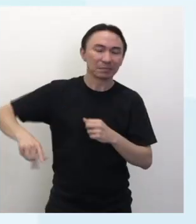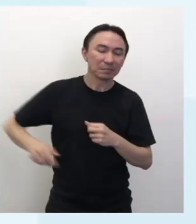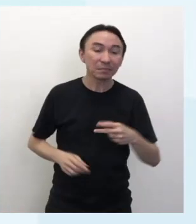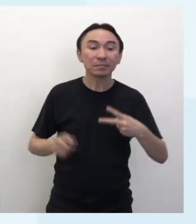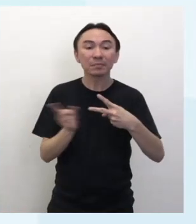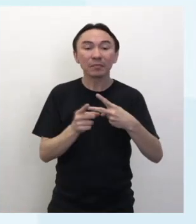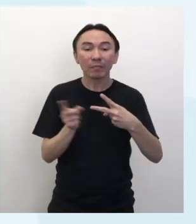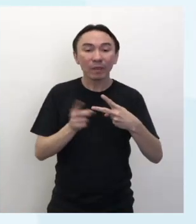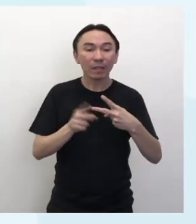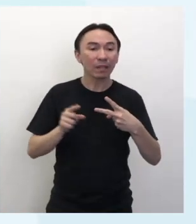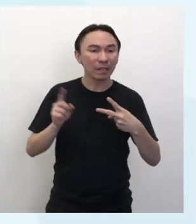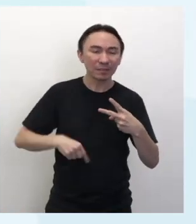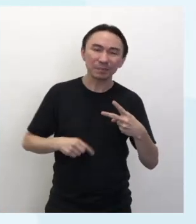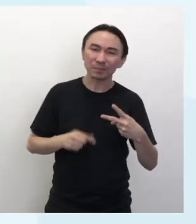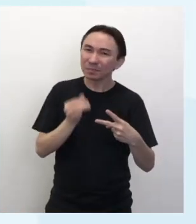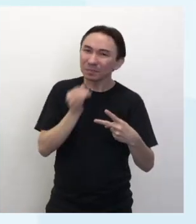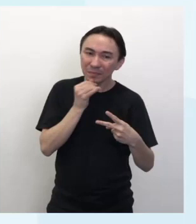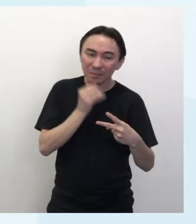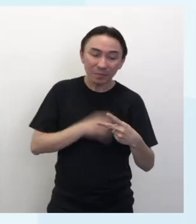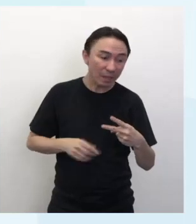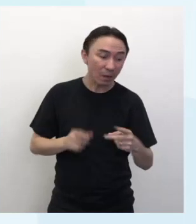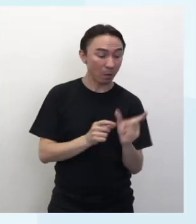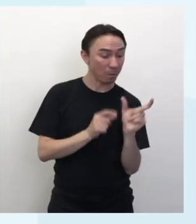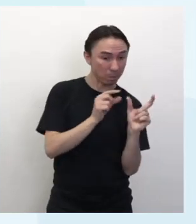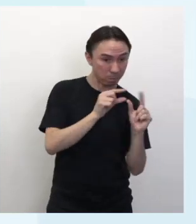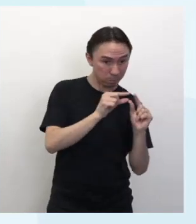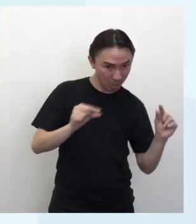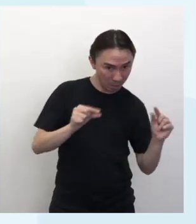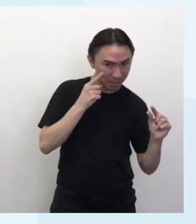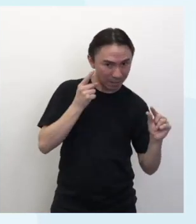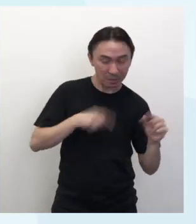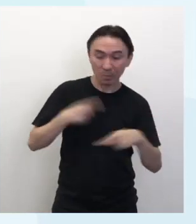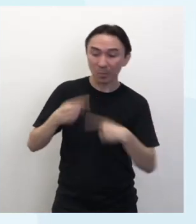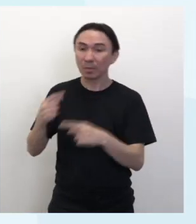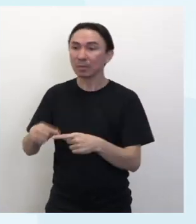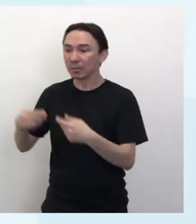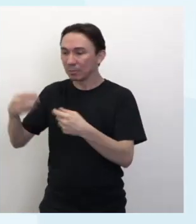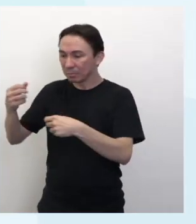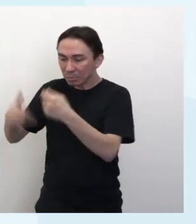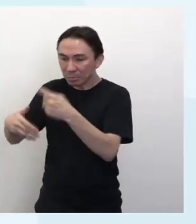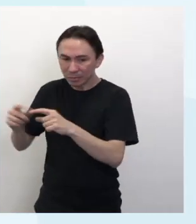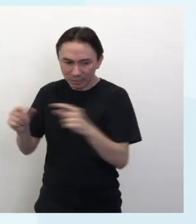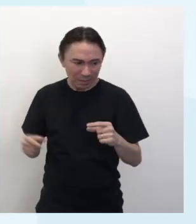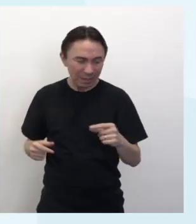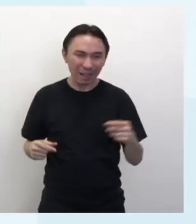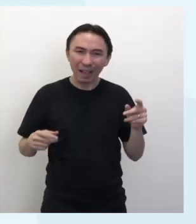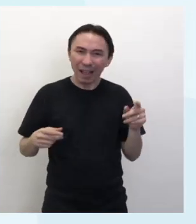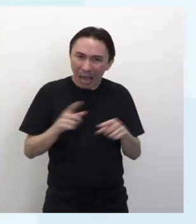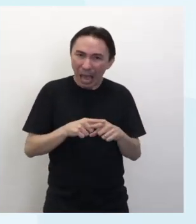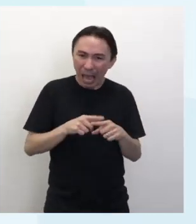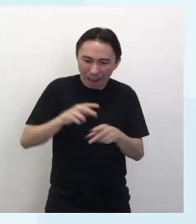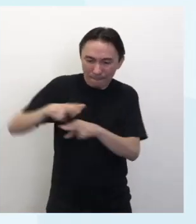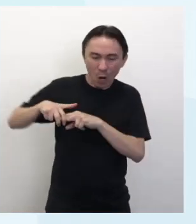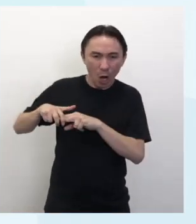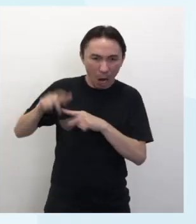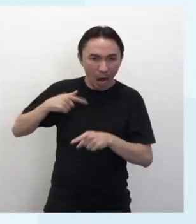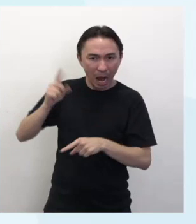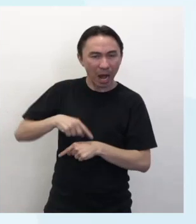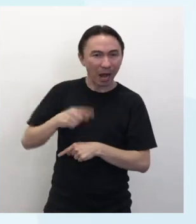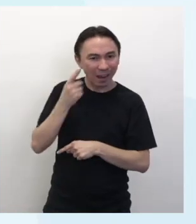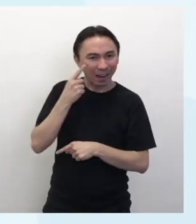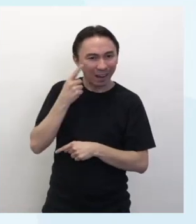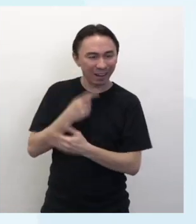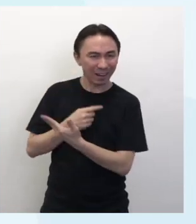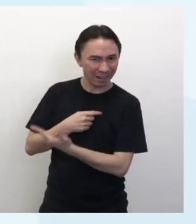consequência do que já foi afirmado? Vamos voltar lá. Não tinha carícia lacrimosa de outro tempo. E